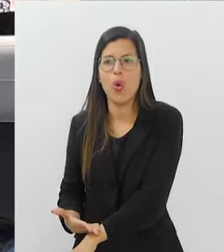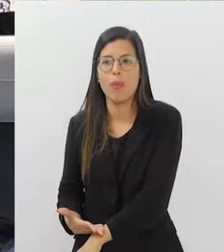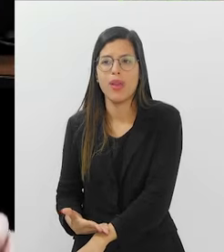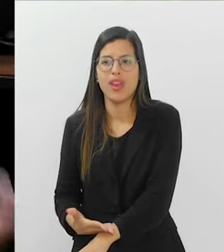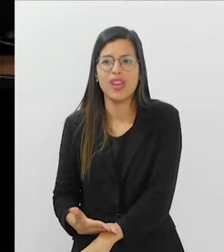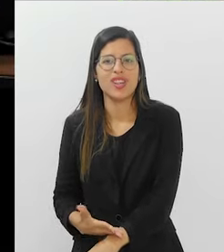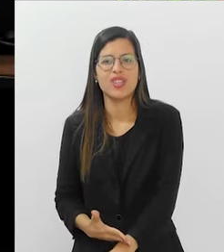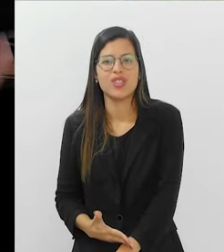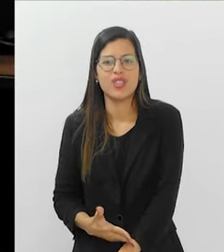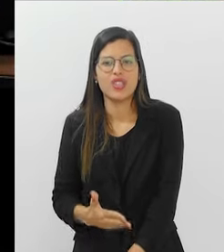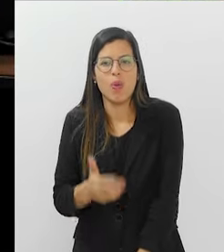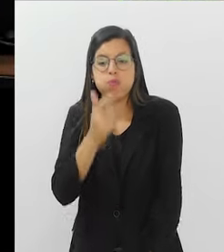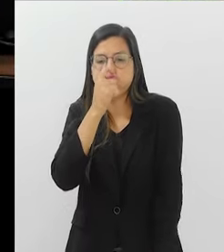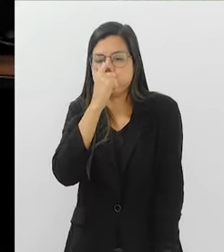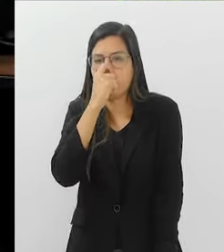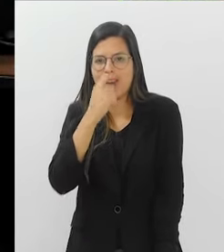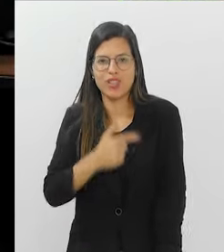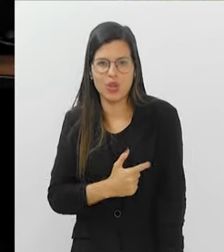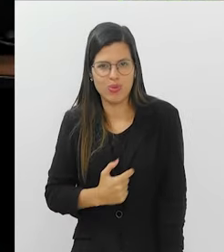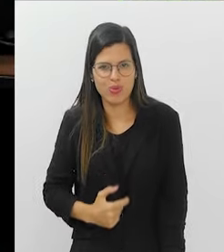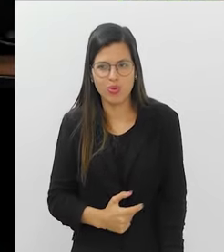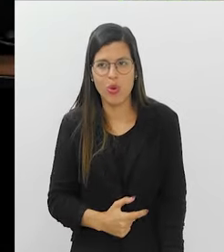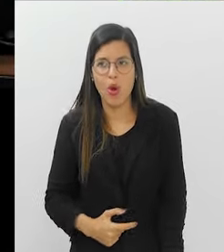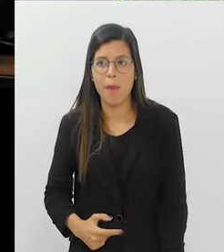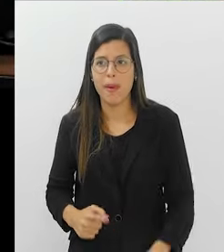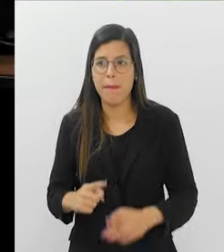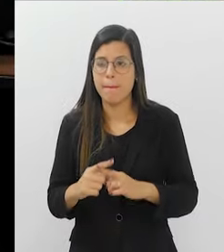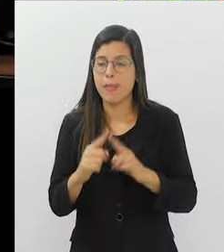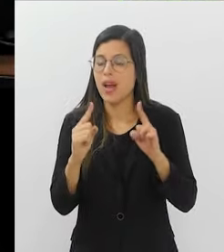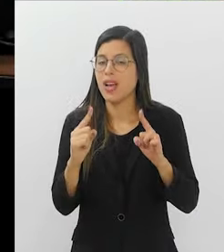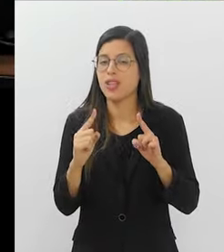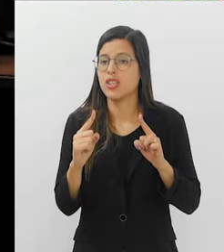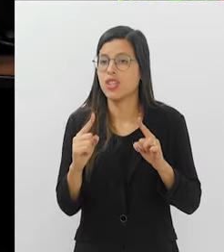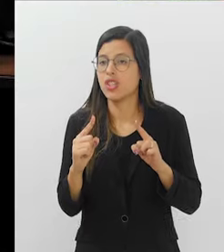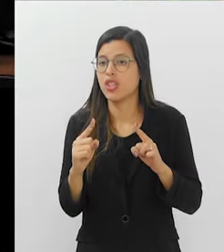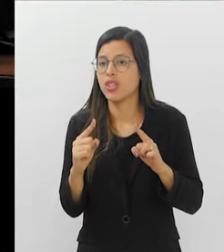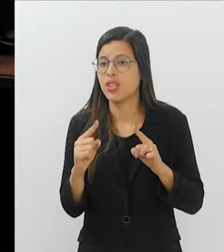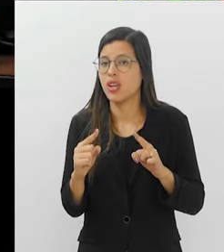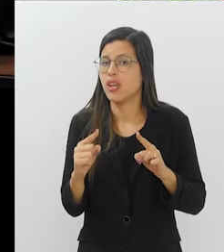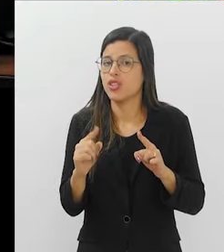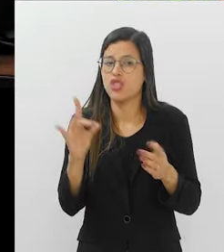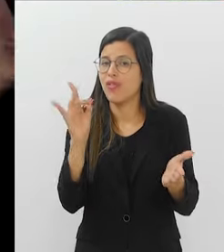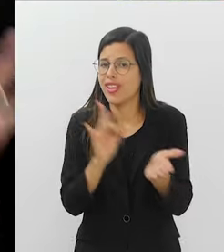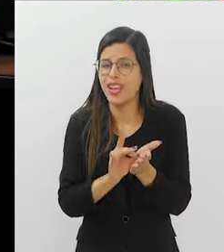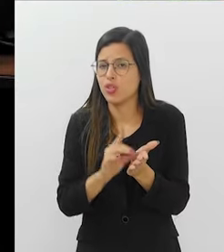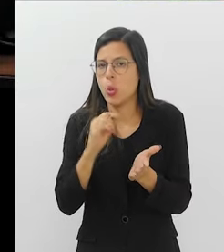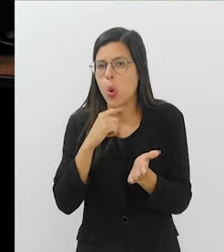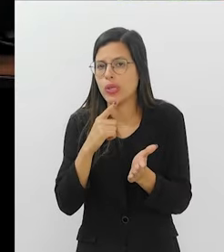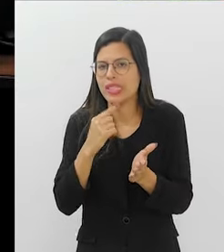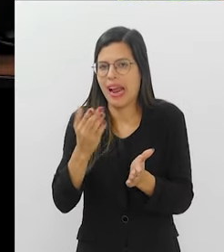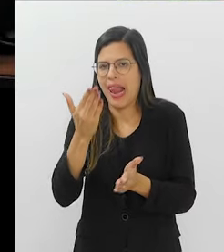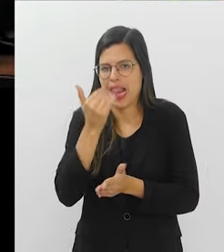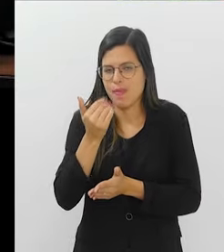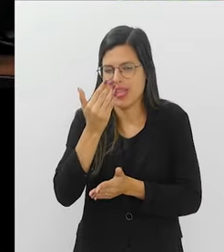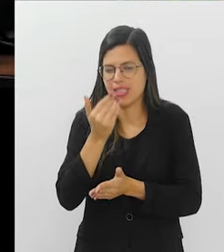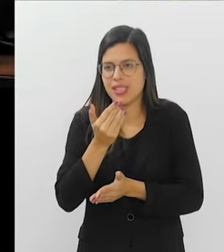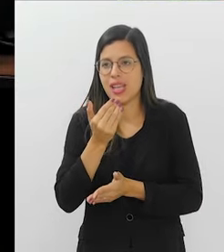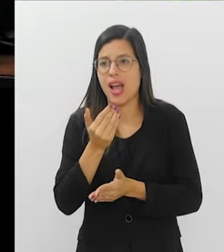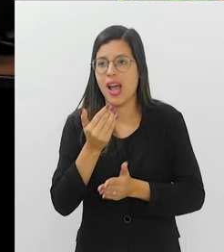encher o estômago e não de não nutrir de verdade.